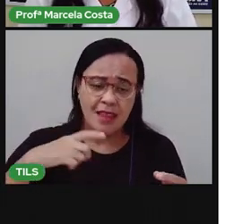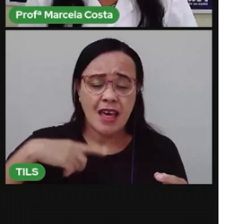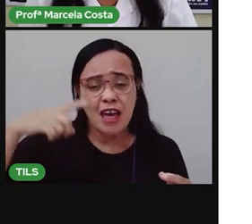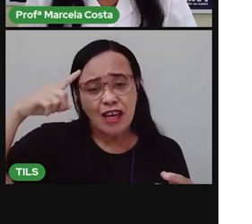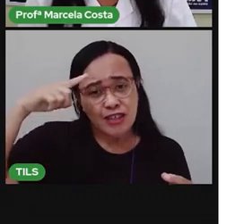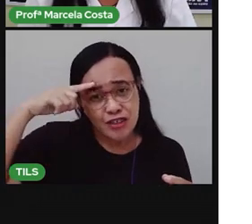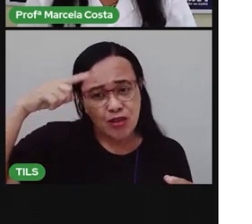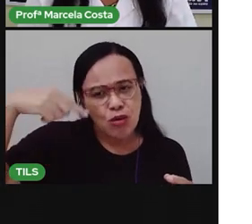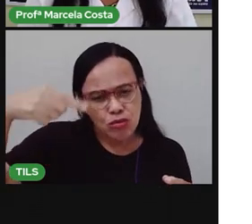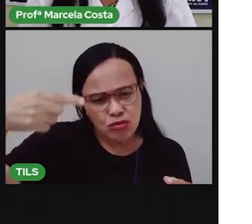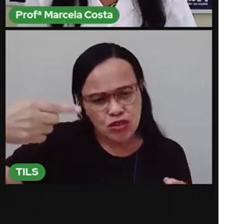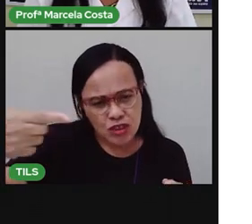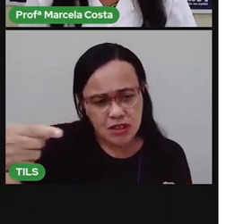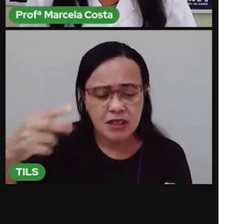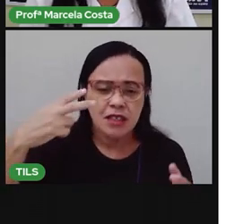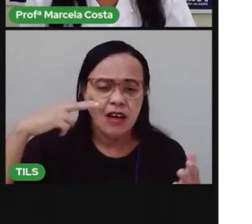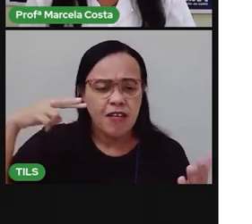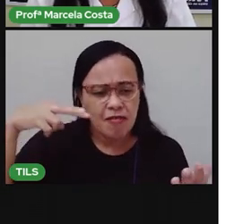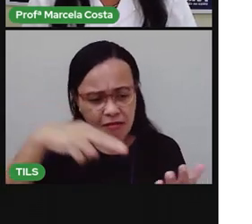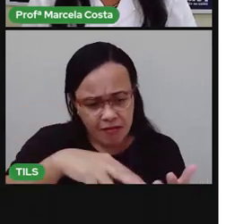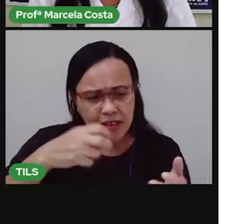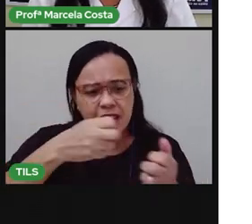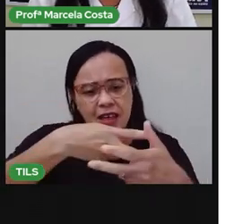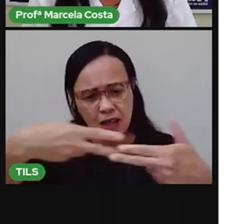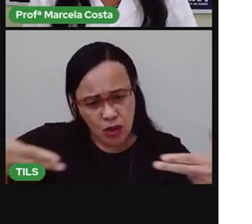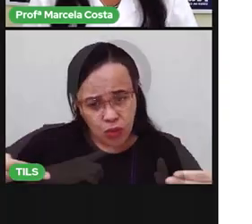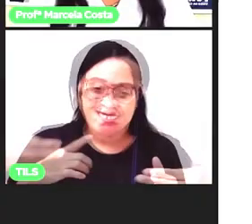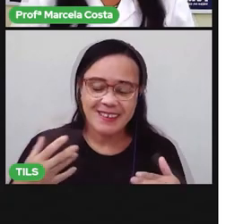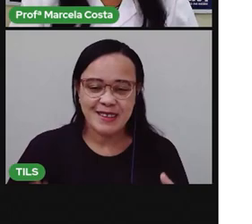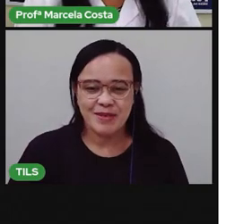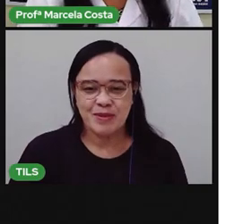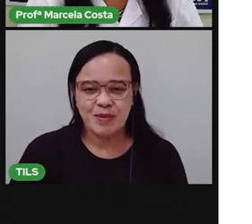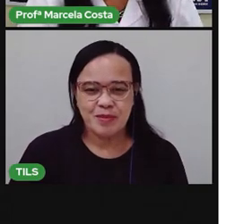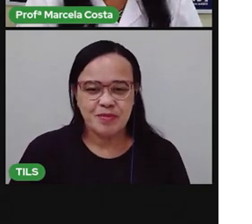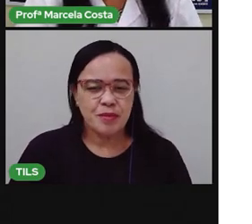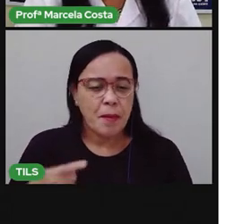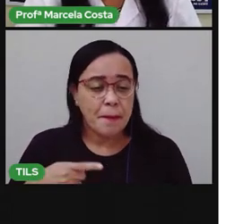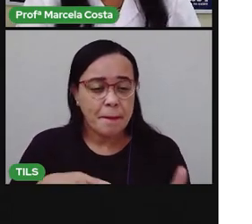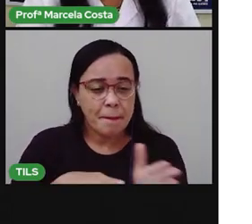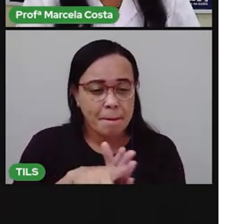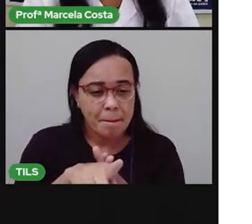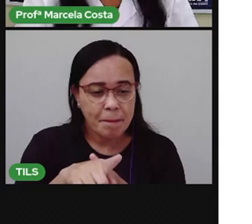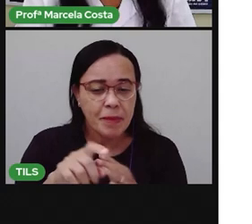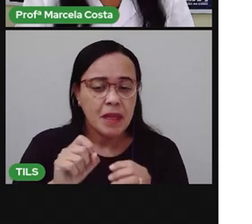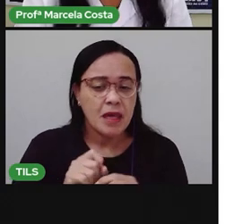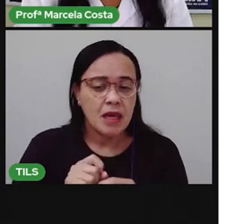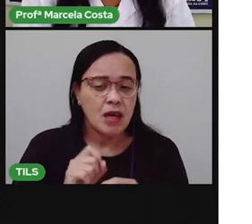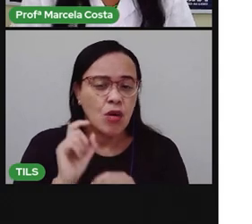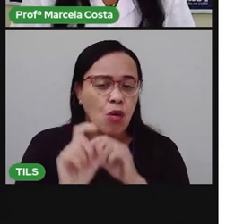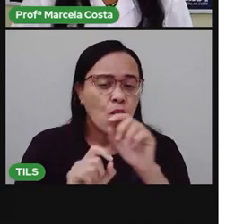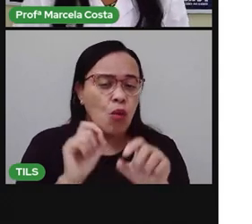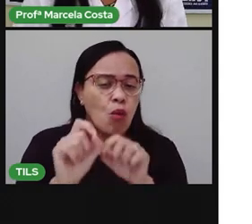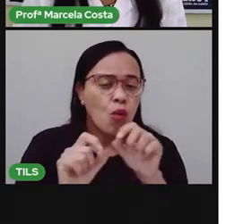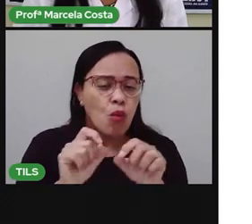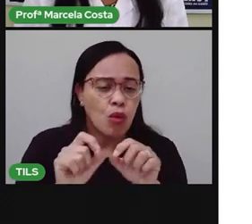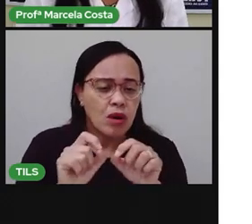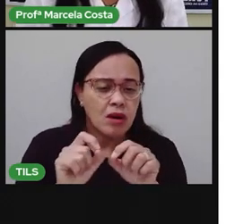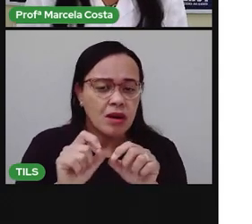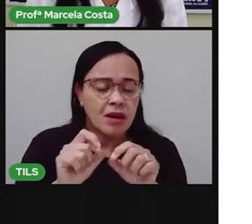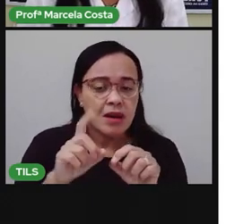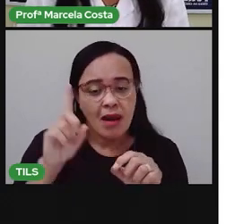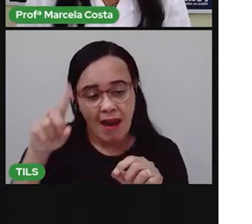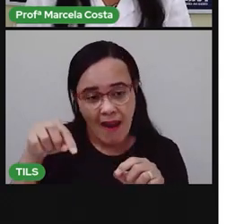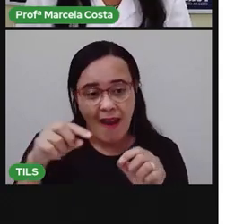diversos produtos que você usa aí na sua casa. Vou mostrar alguns rótulos que eu tenho aqui, por exemplo.